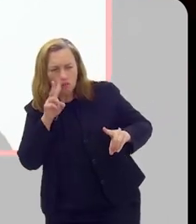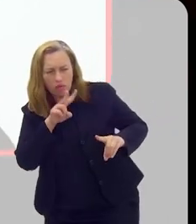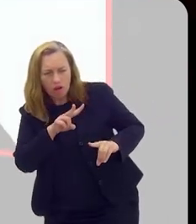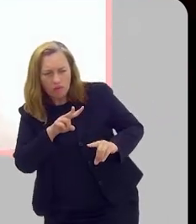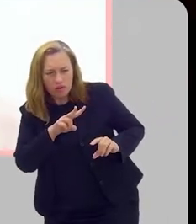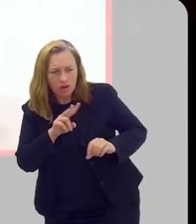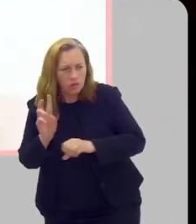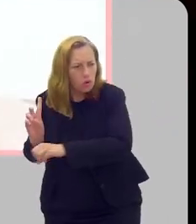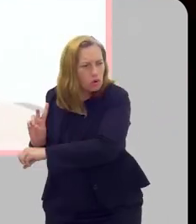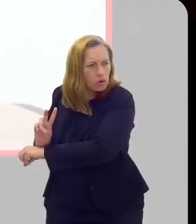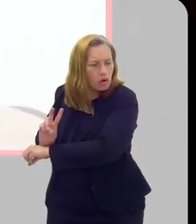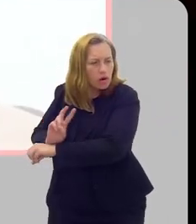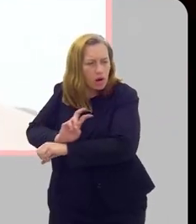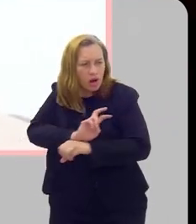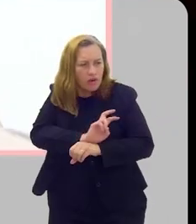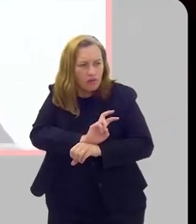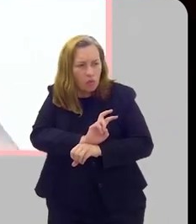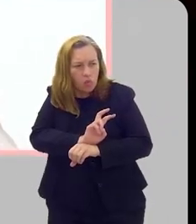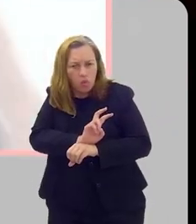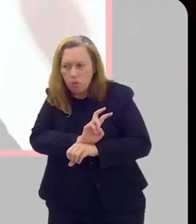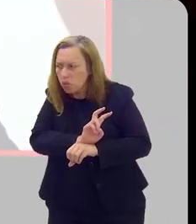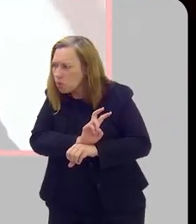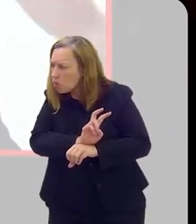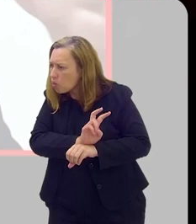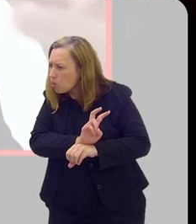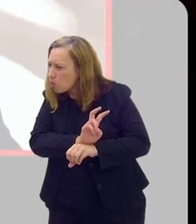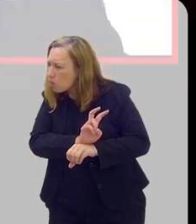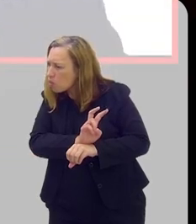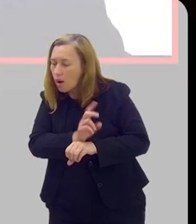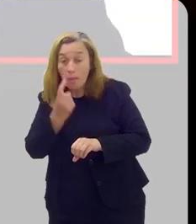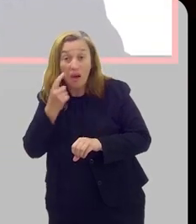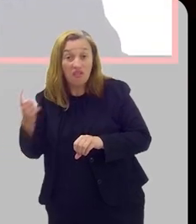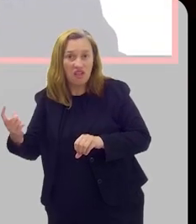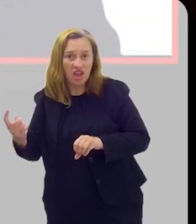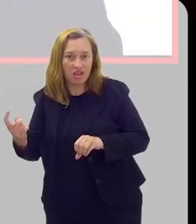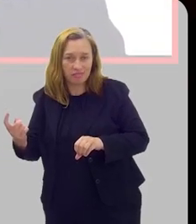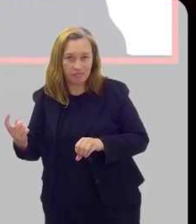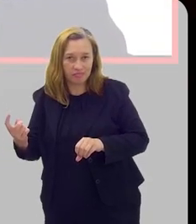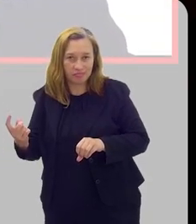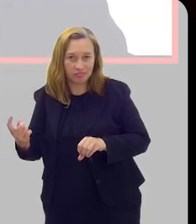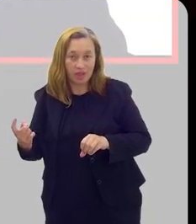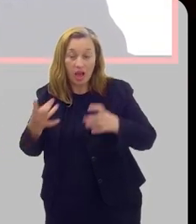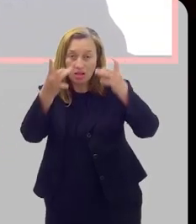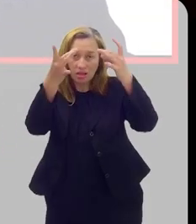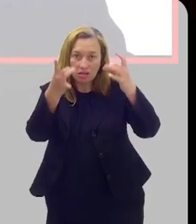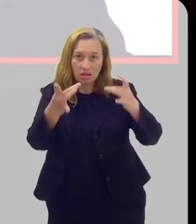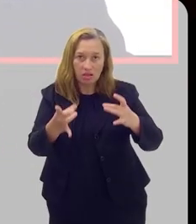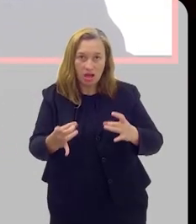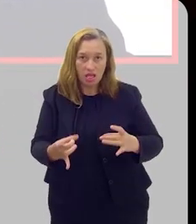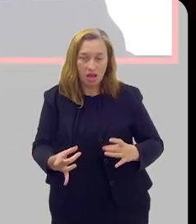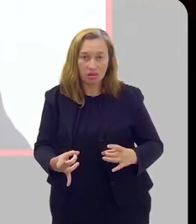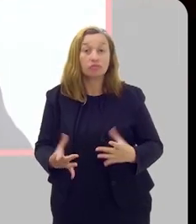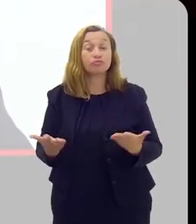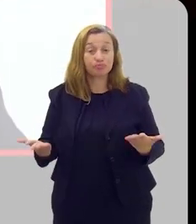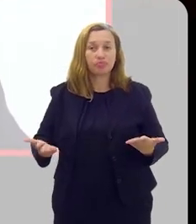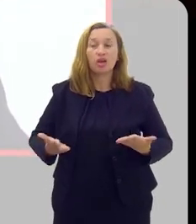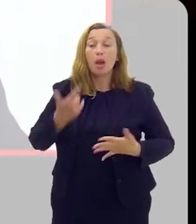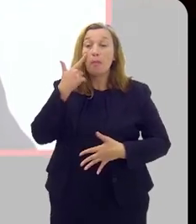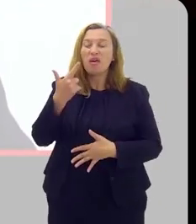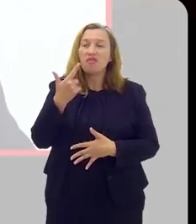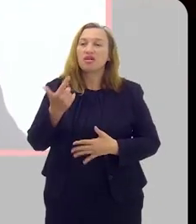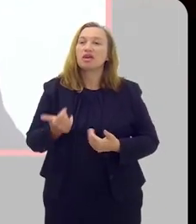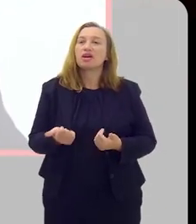detalhamento e uma visualização muito mais minuciosa, muito mais detalhista ali da próstata. Então, isso facilita muito